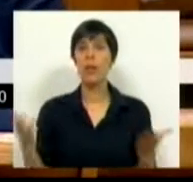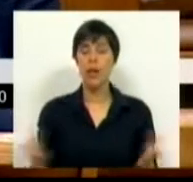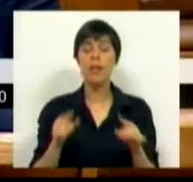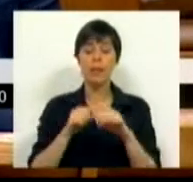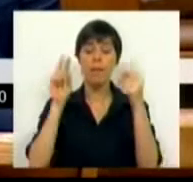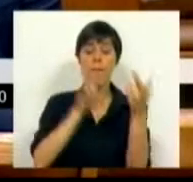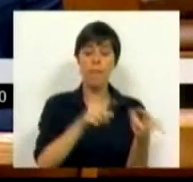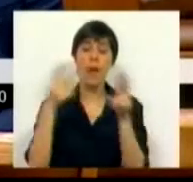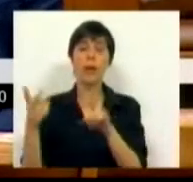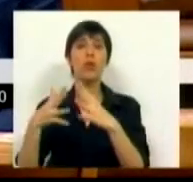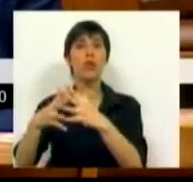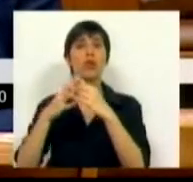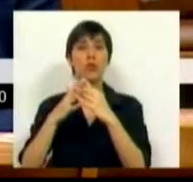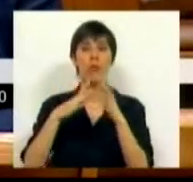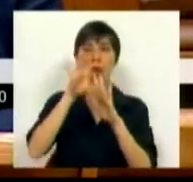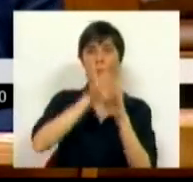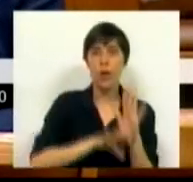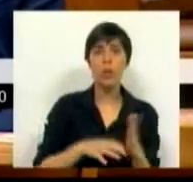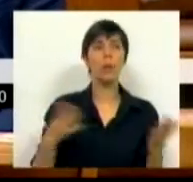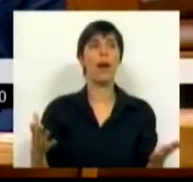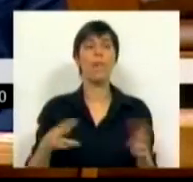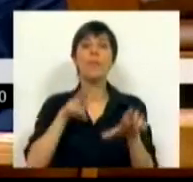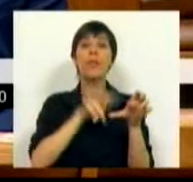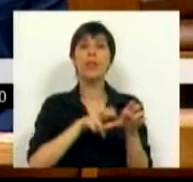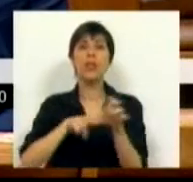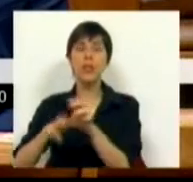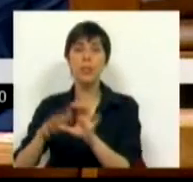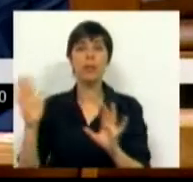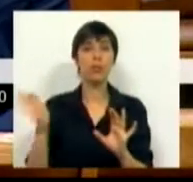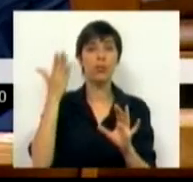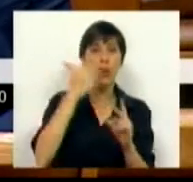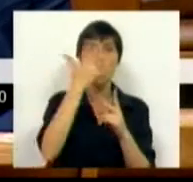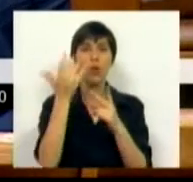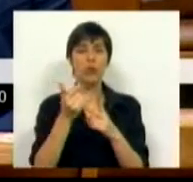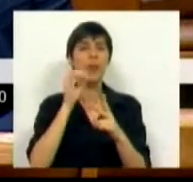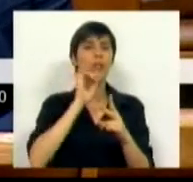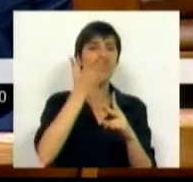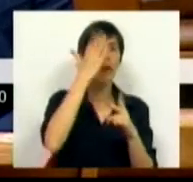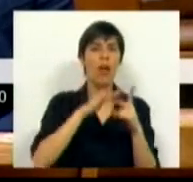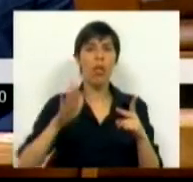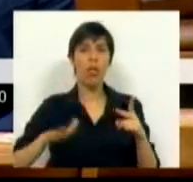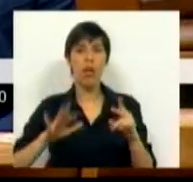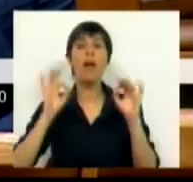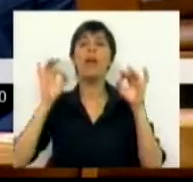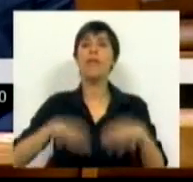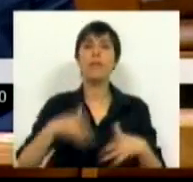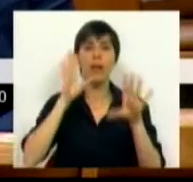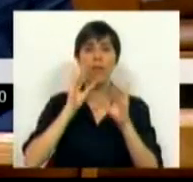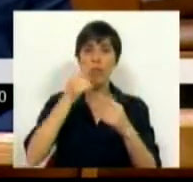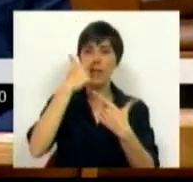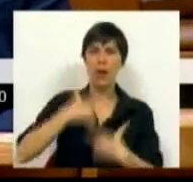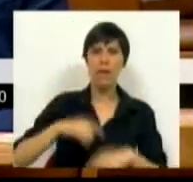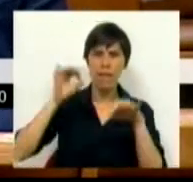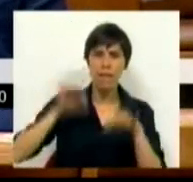As alterações da estrutura curricular, com disciplinas de primeira e de segunda categoria, e o fim da formação